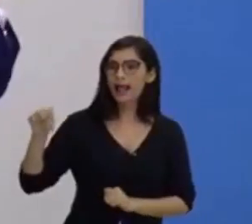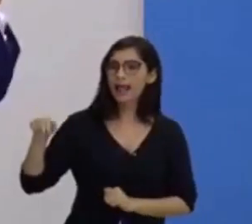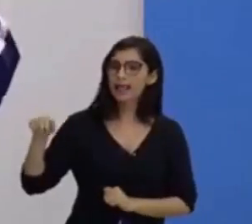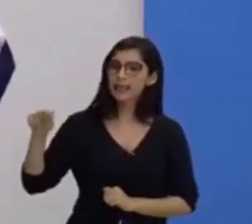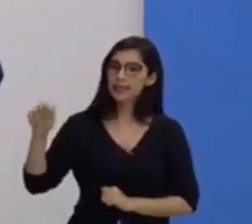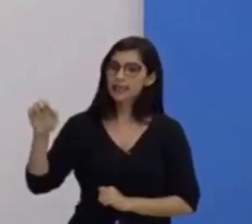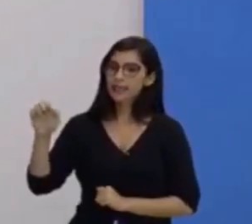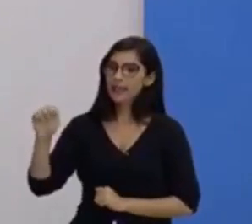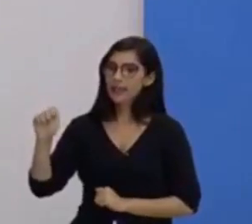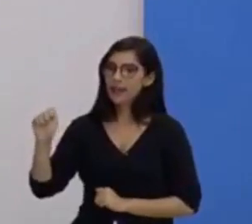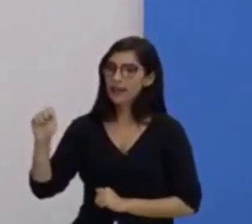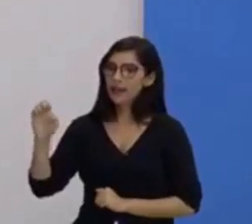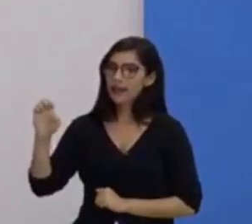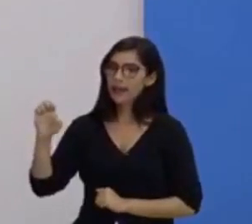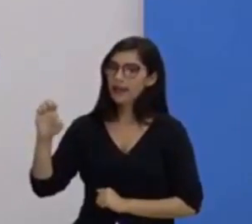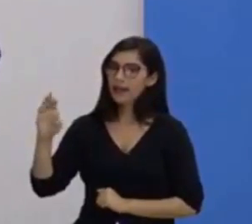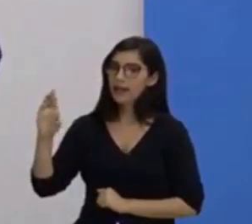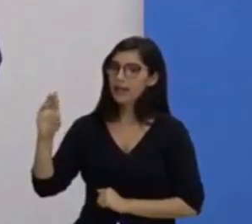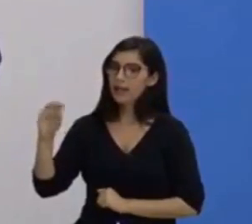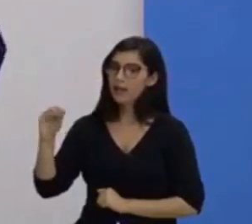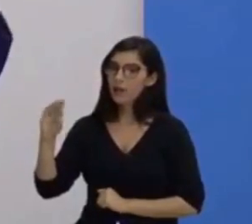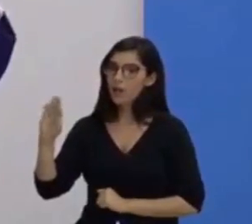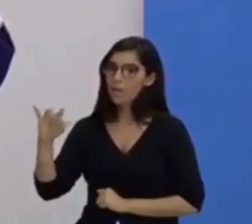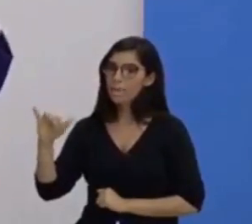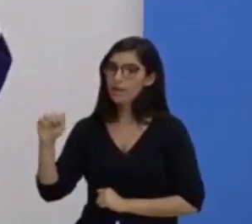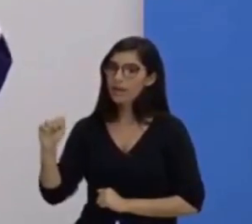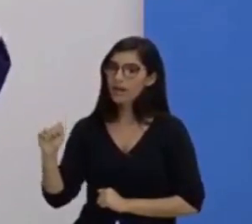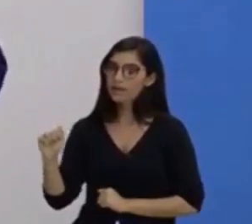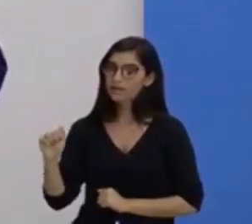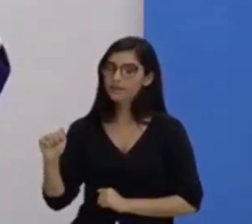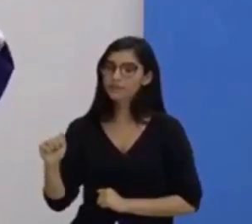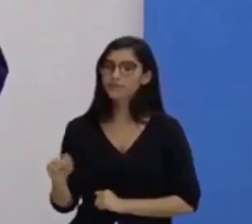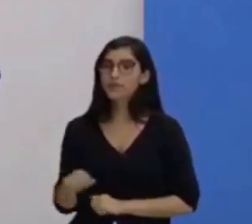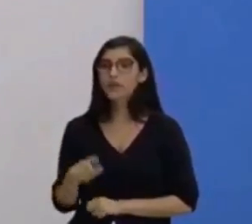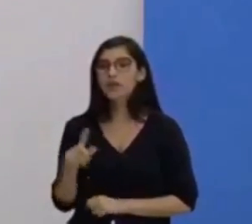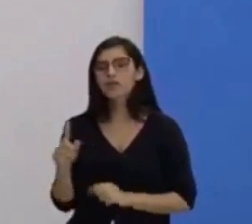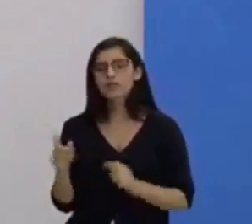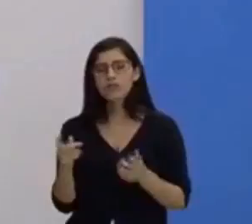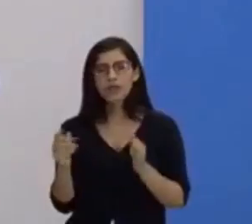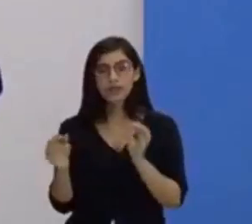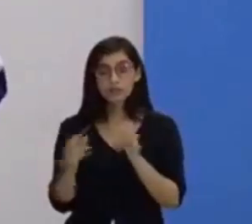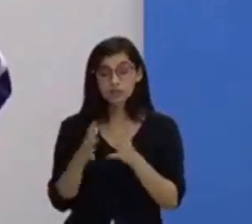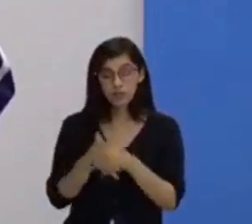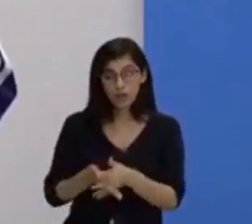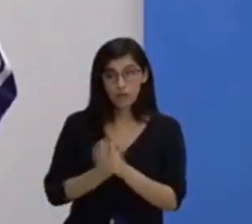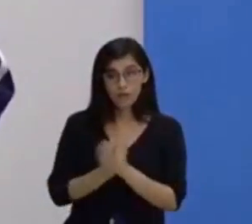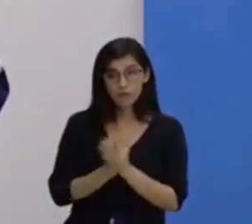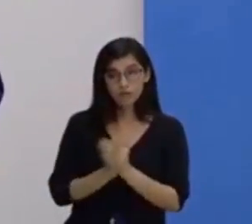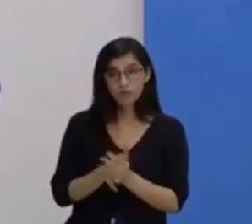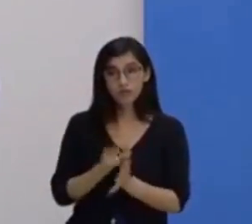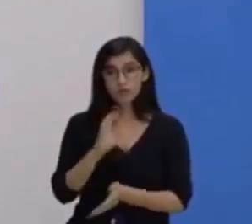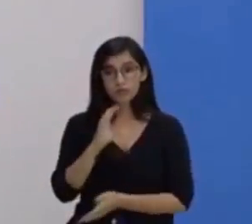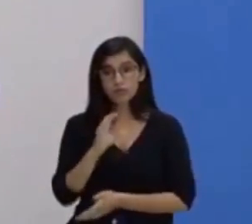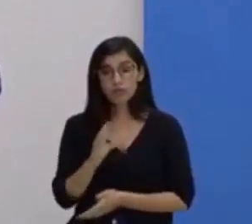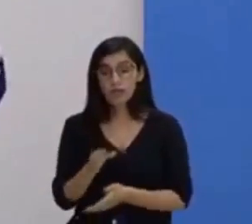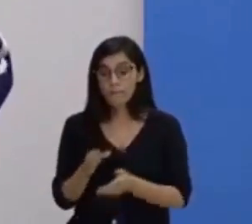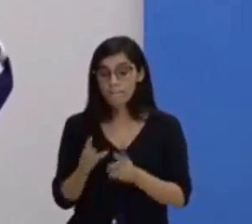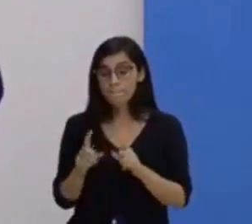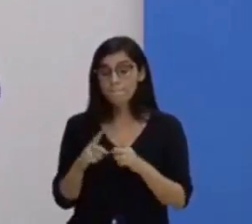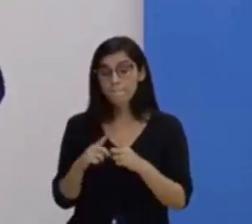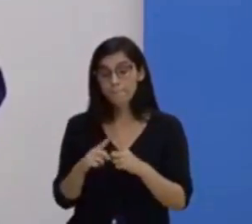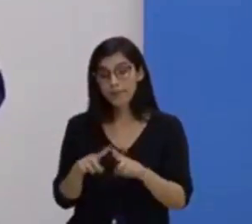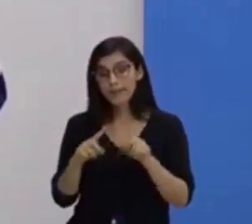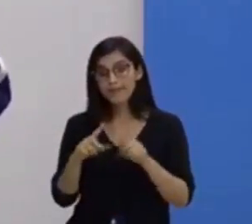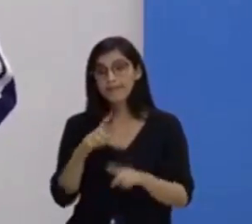Mas a gente vai manter o C aeróbica, que é para você não se perder tanto. Mas você já fica atento para